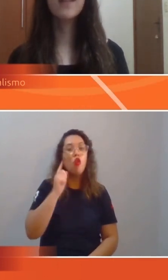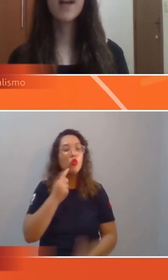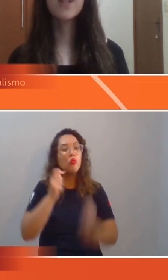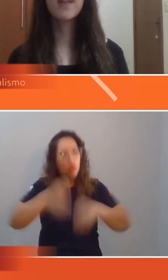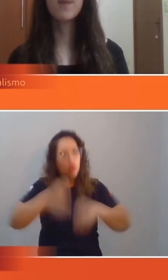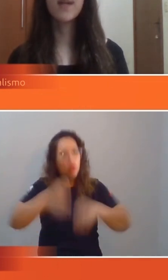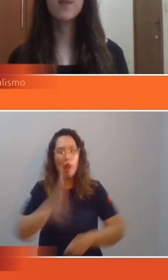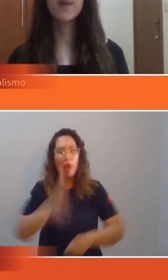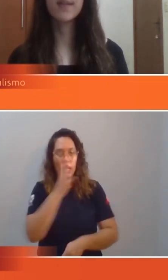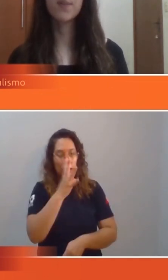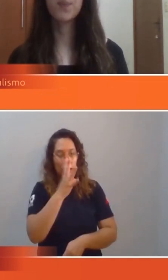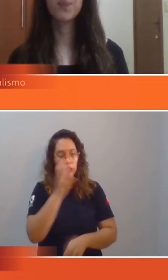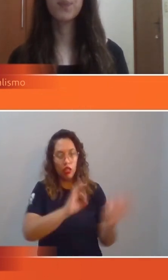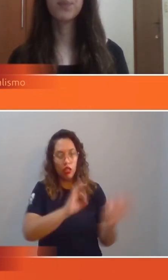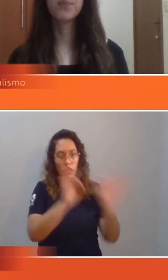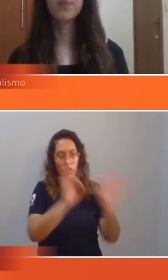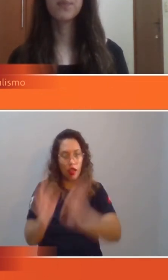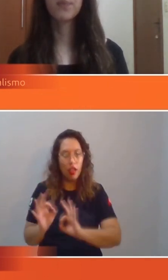de qualidade às celebrações.